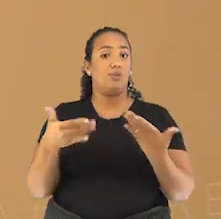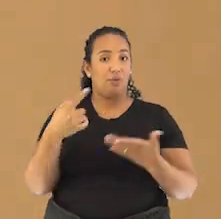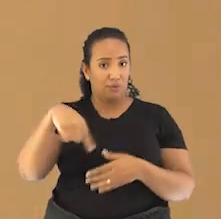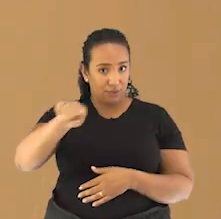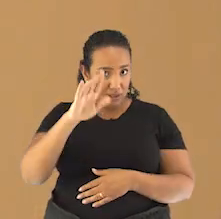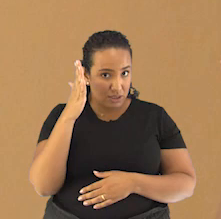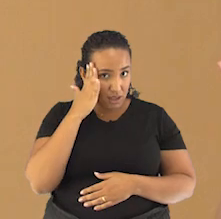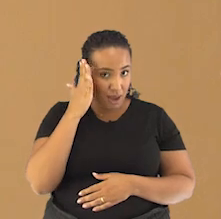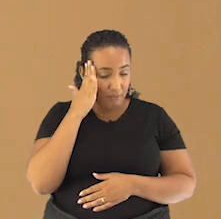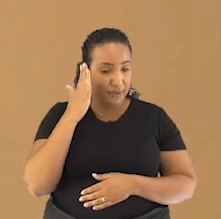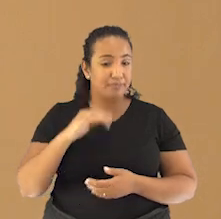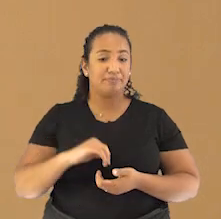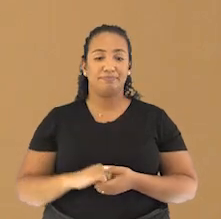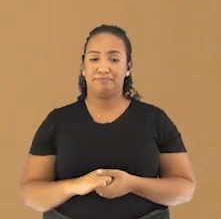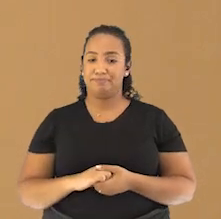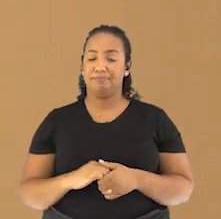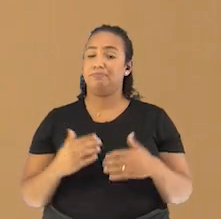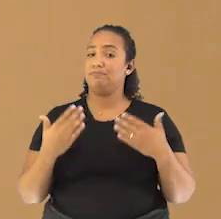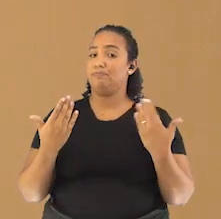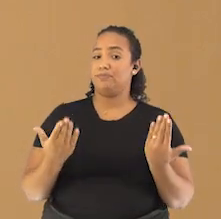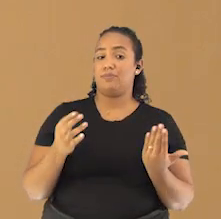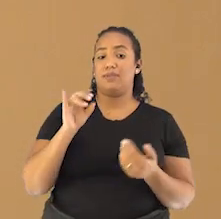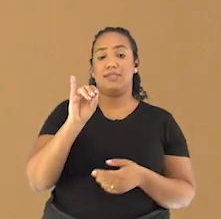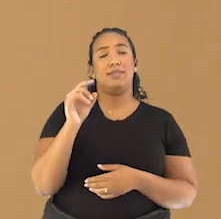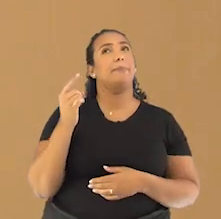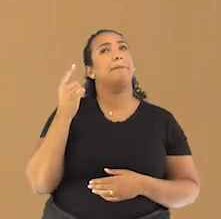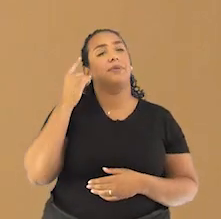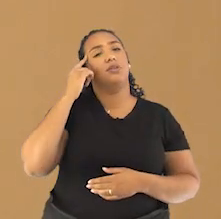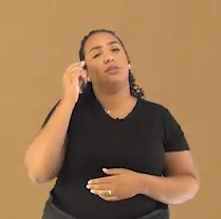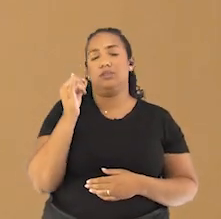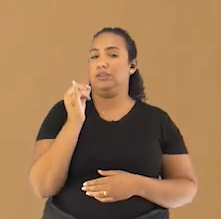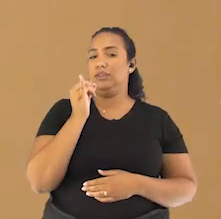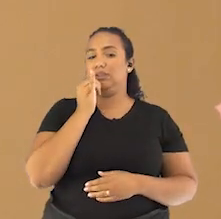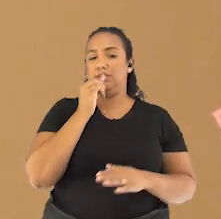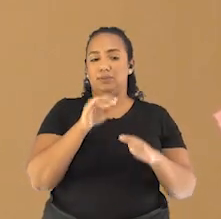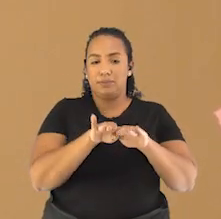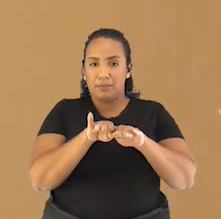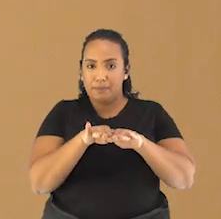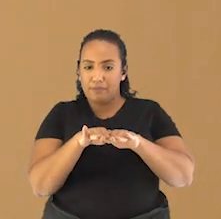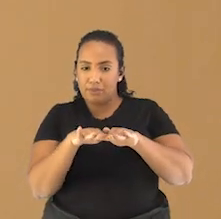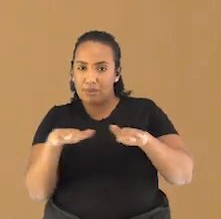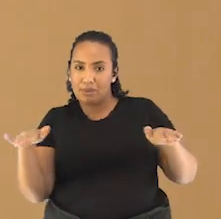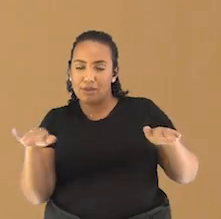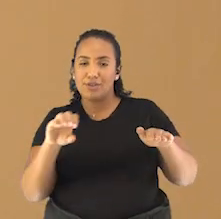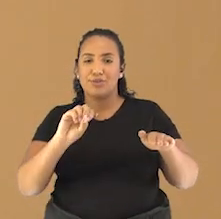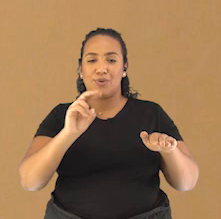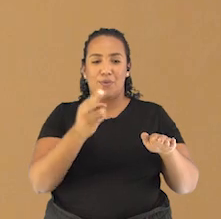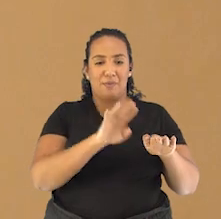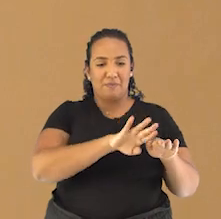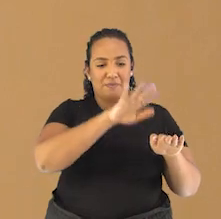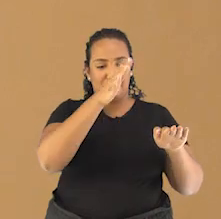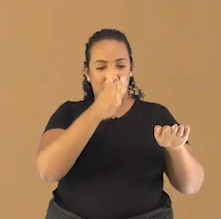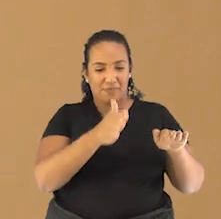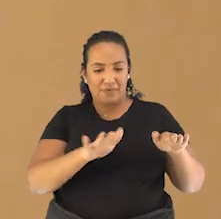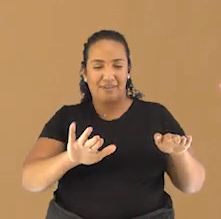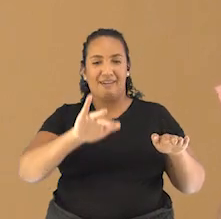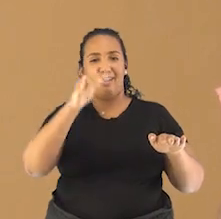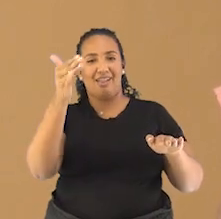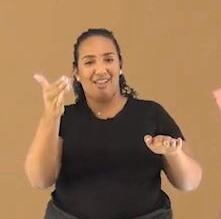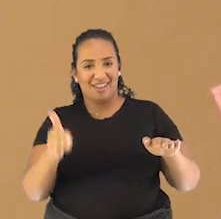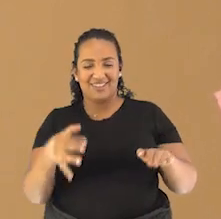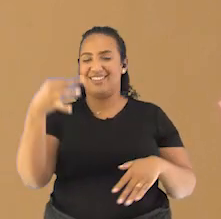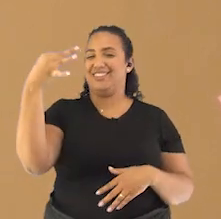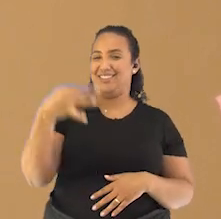Você sabe? Bom, quem pensou que encontramos mais planícies e planaltos, acertou. Lembra que eu te